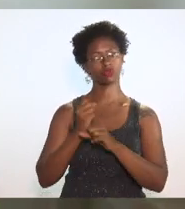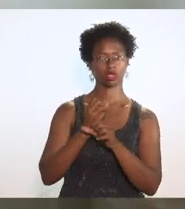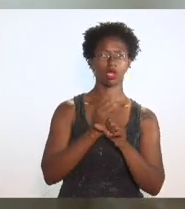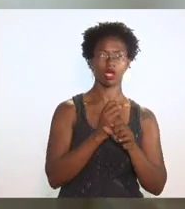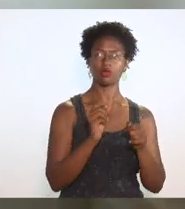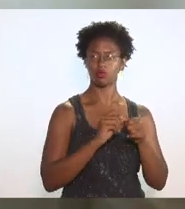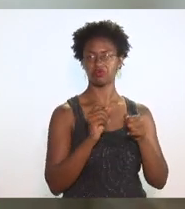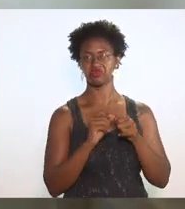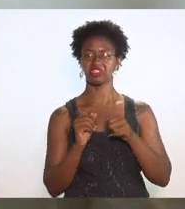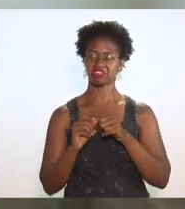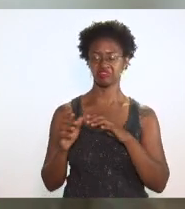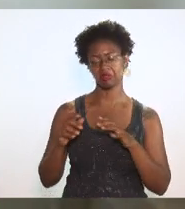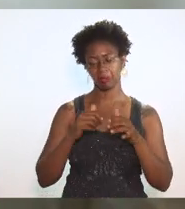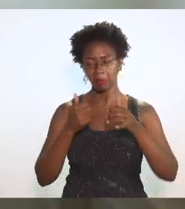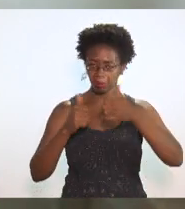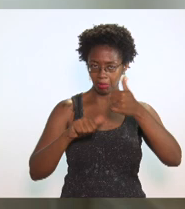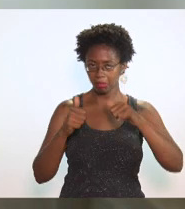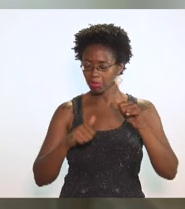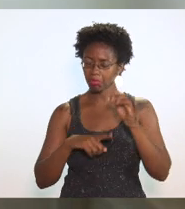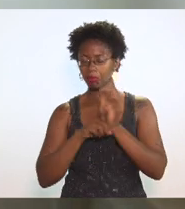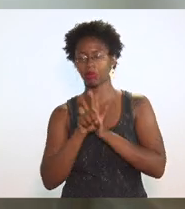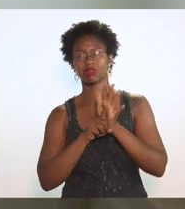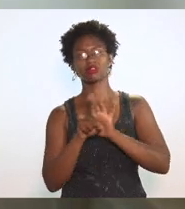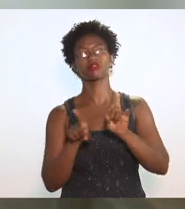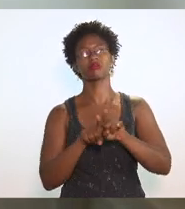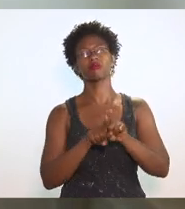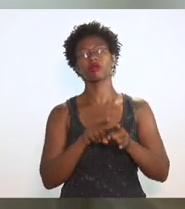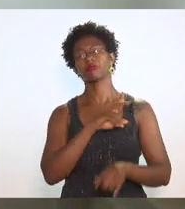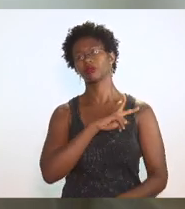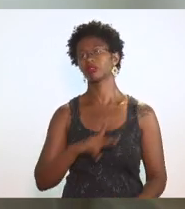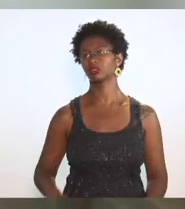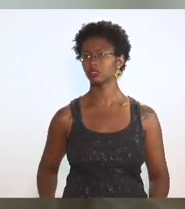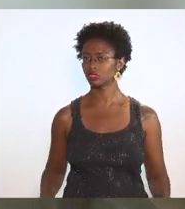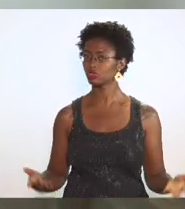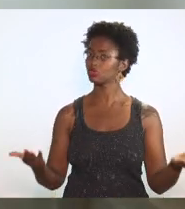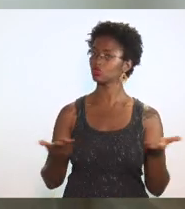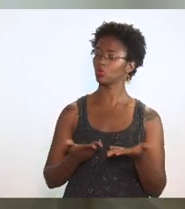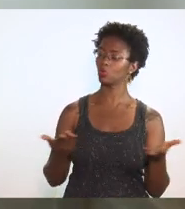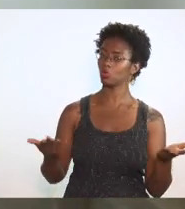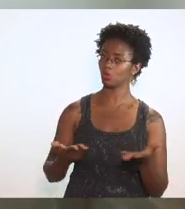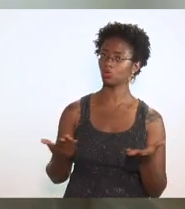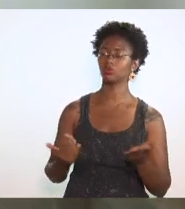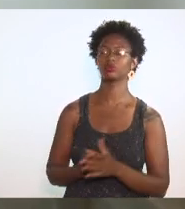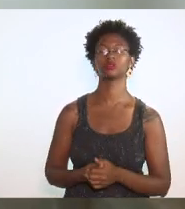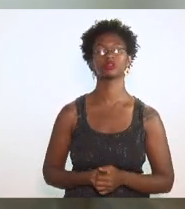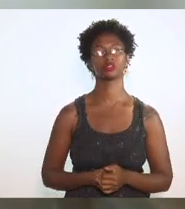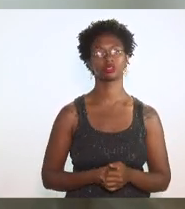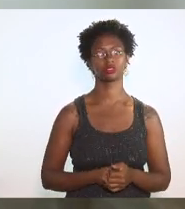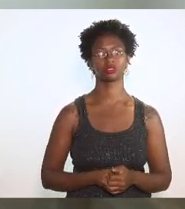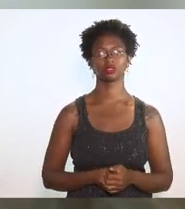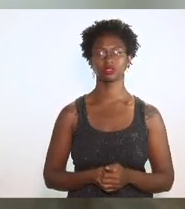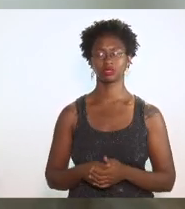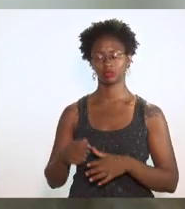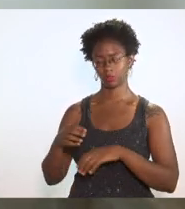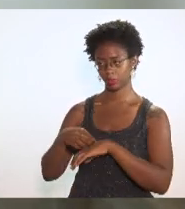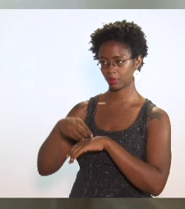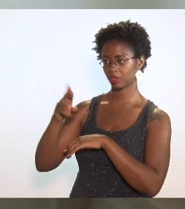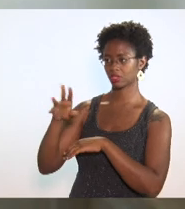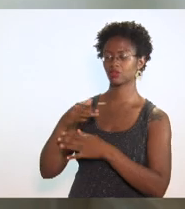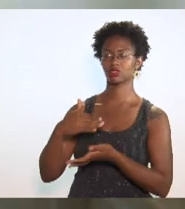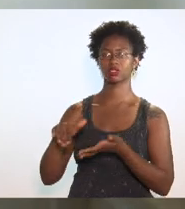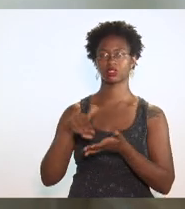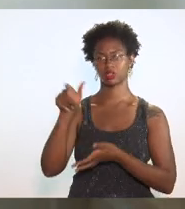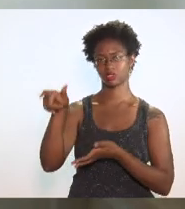E ao mesmo tempo, o presidente da casa hoje está oficiando ao secretário de fazenda a